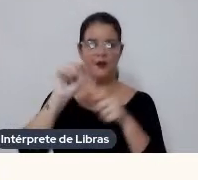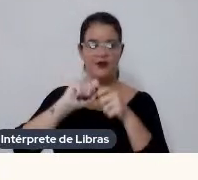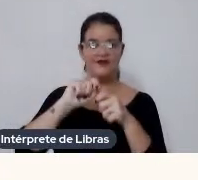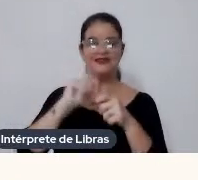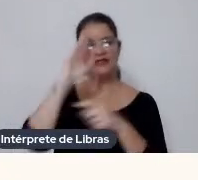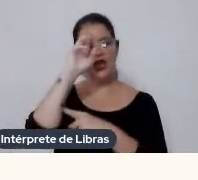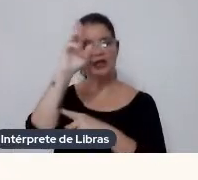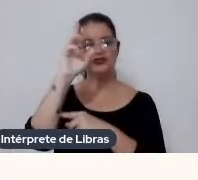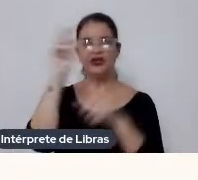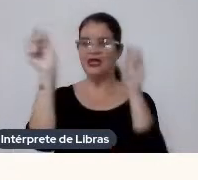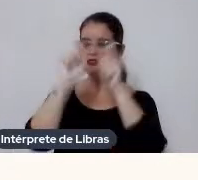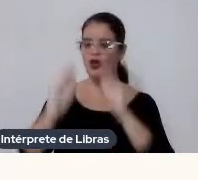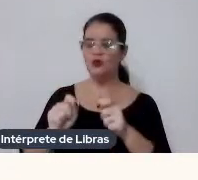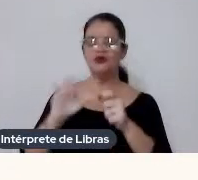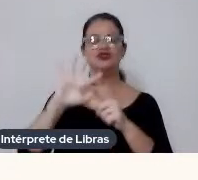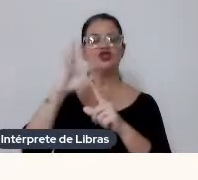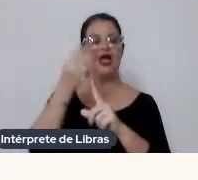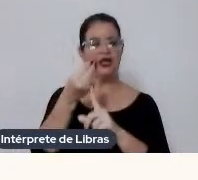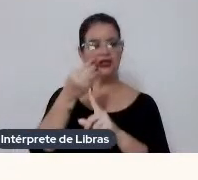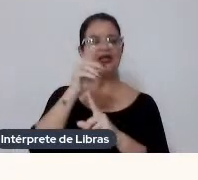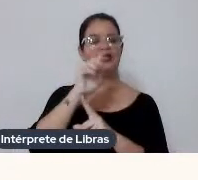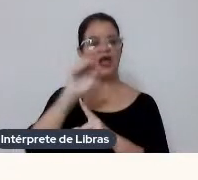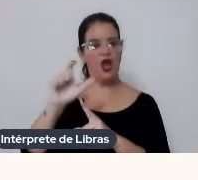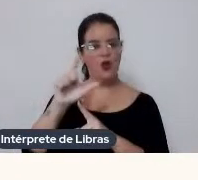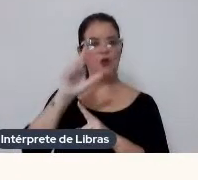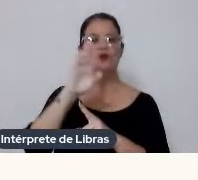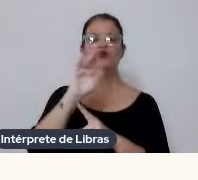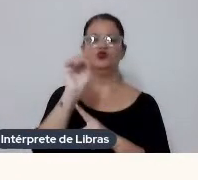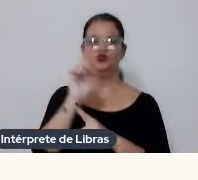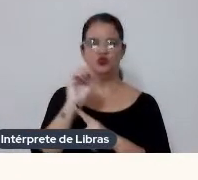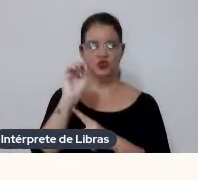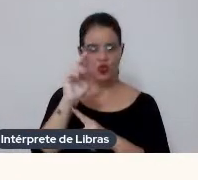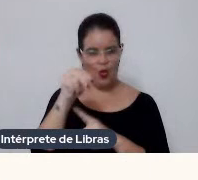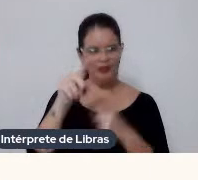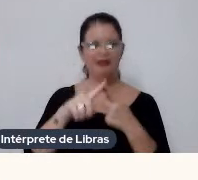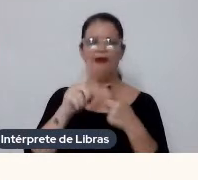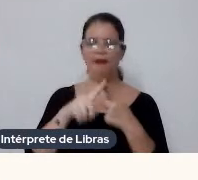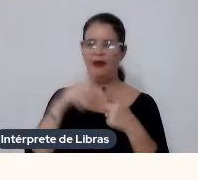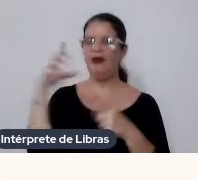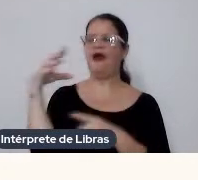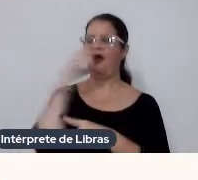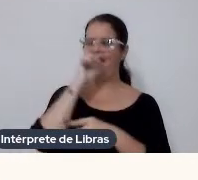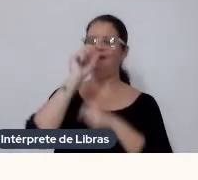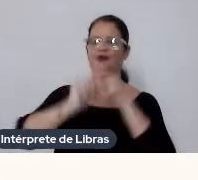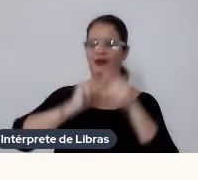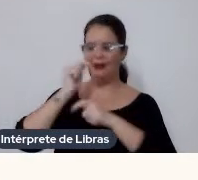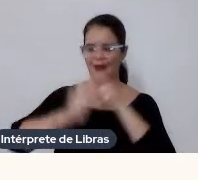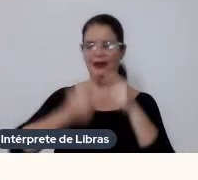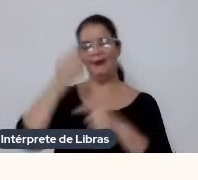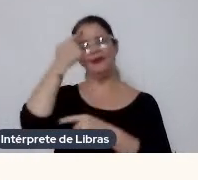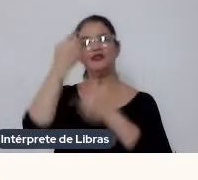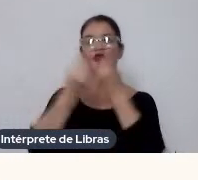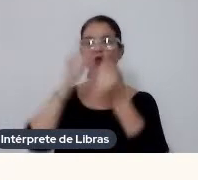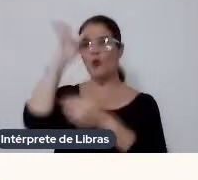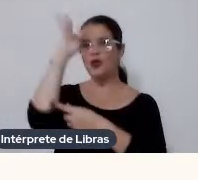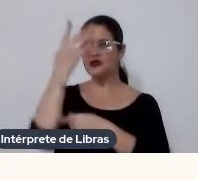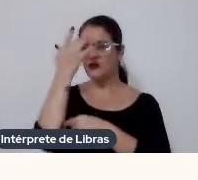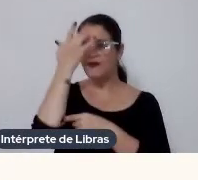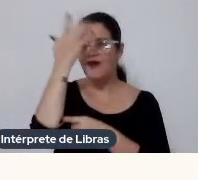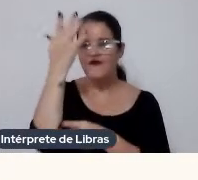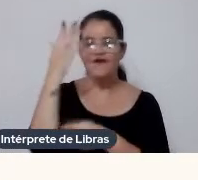foi feita pelo Daniel Brusson, também, a gente ficou trabalhando rápido e pensando como resolver de maneira fácil e